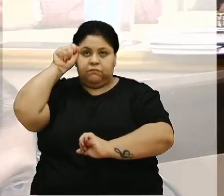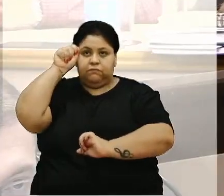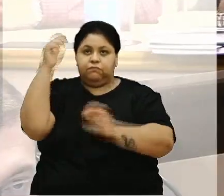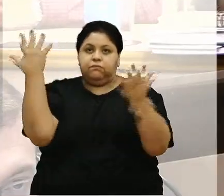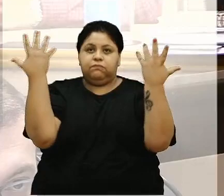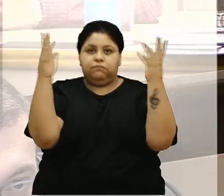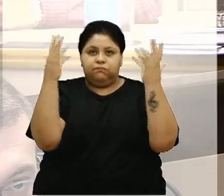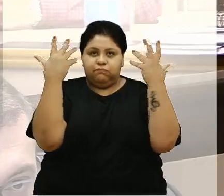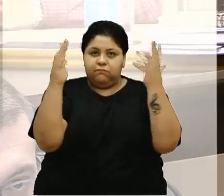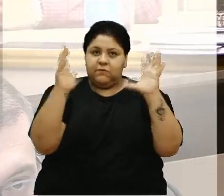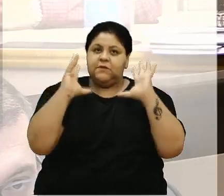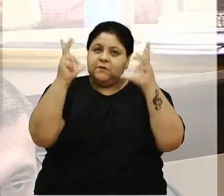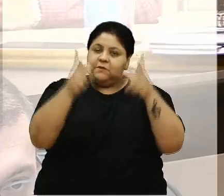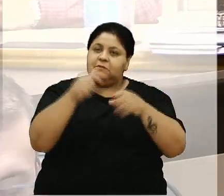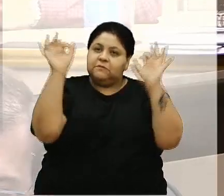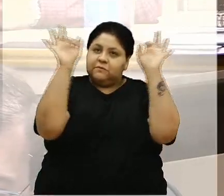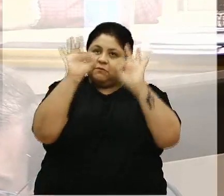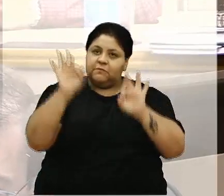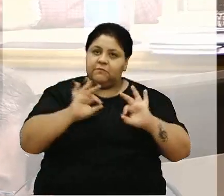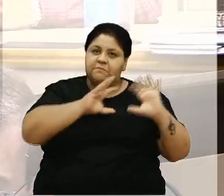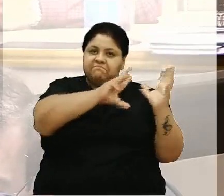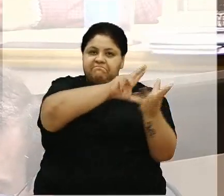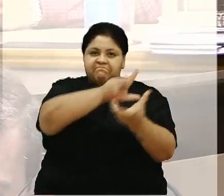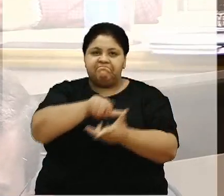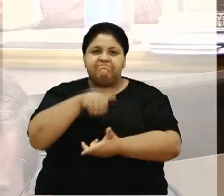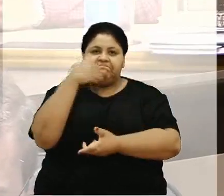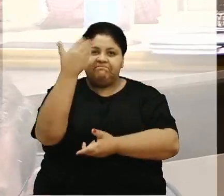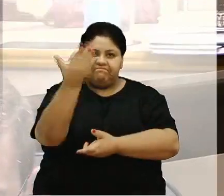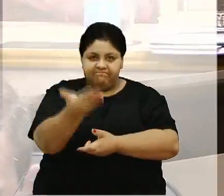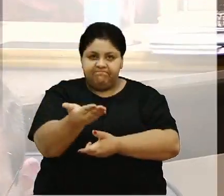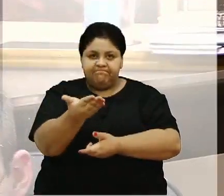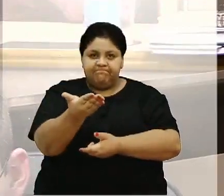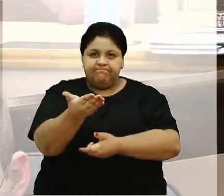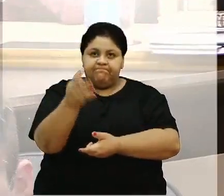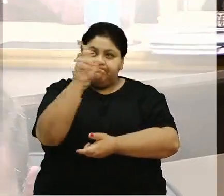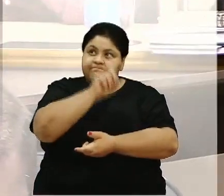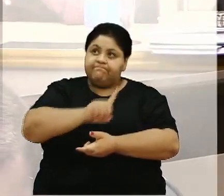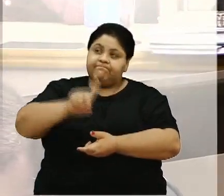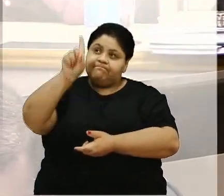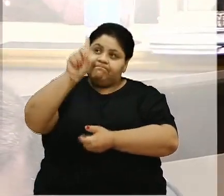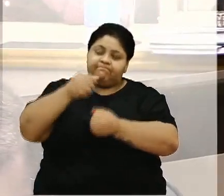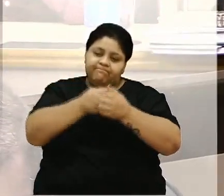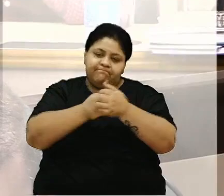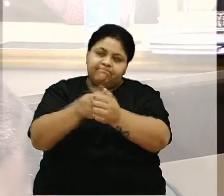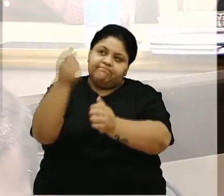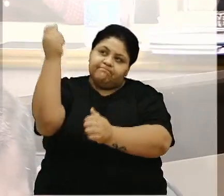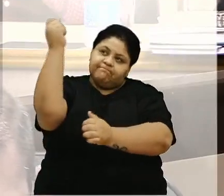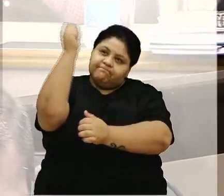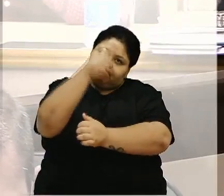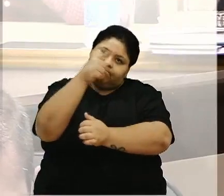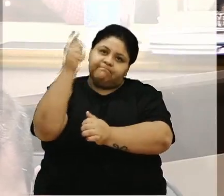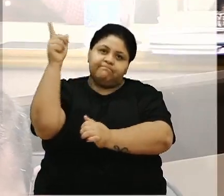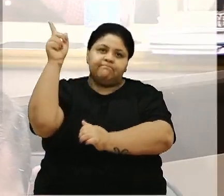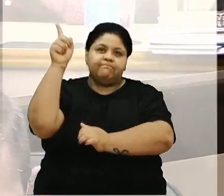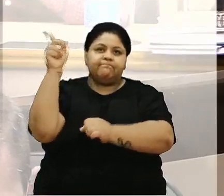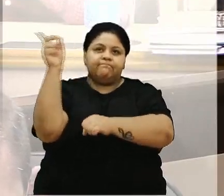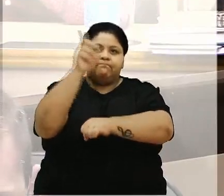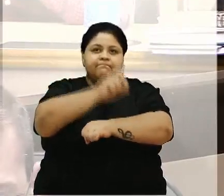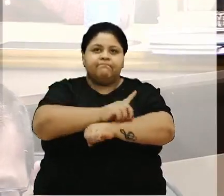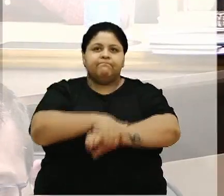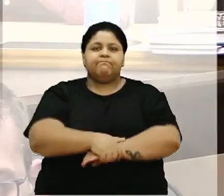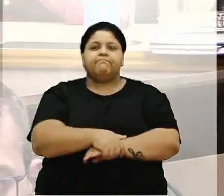parabéns, Marileia, a toda a felicidade do mundo a ti e que Deus guie e ilumine todos os teus dias. Peço a palavra.